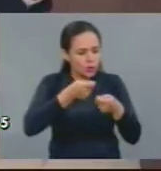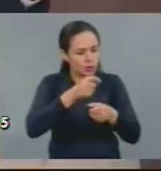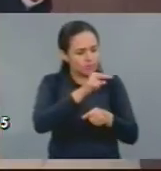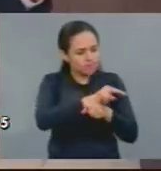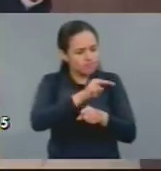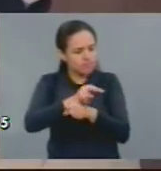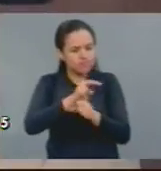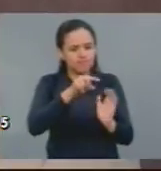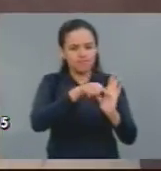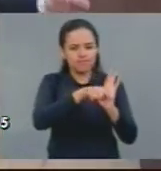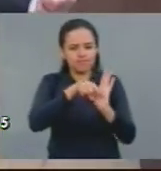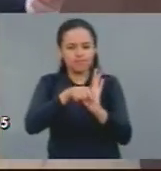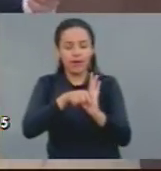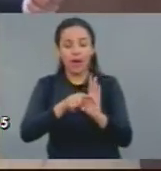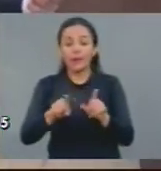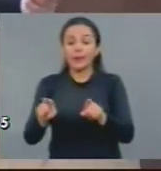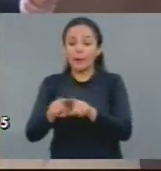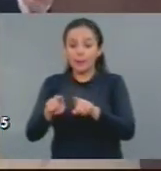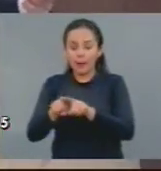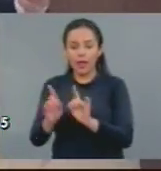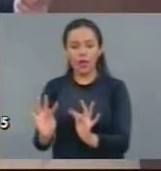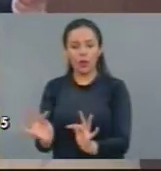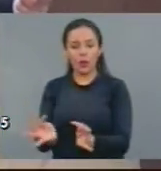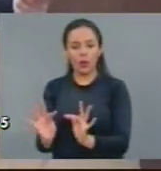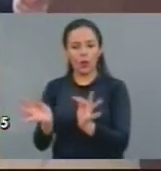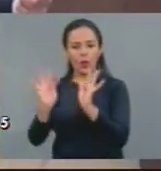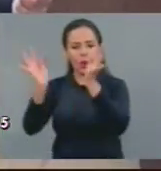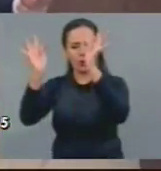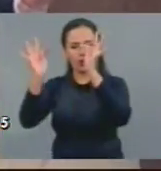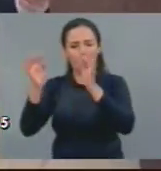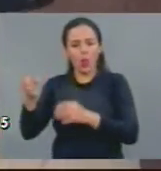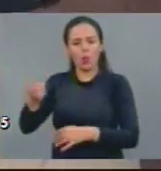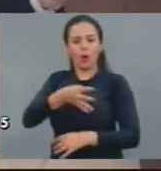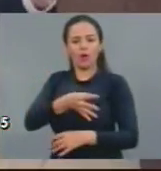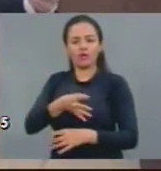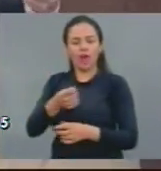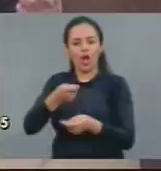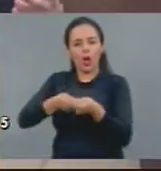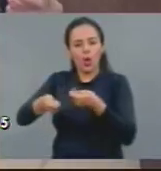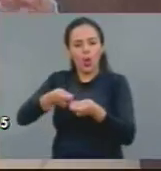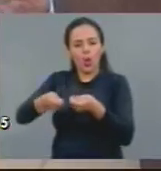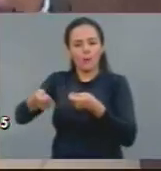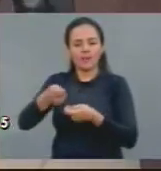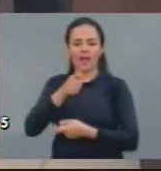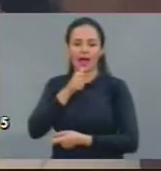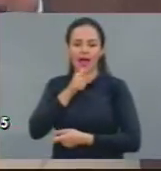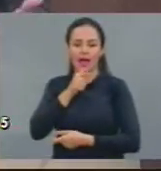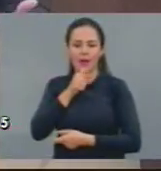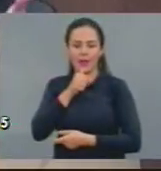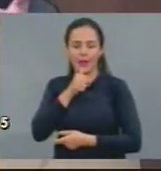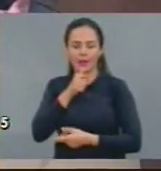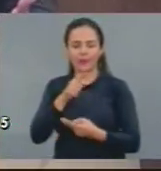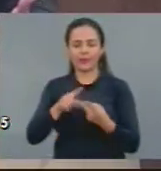tecnologias, banir tecnologias de uso intensivo de água, como estas, como